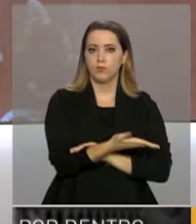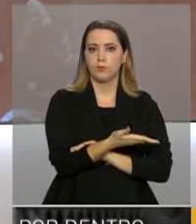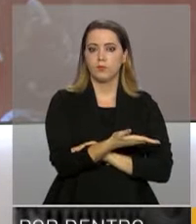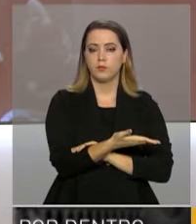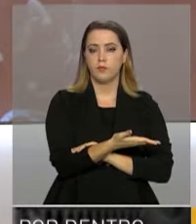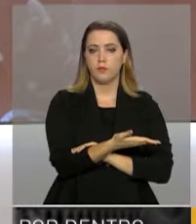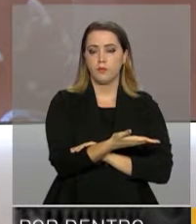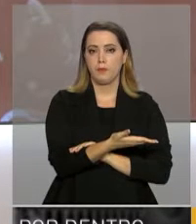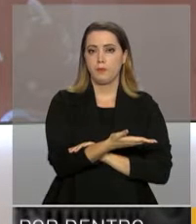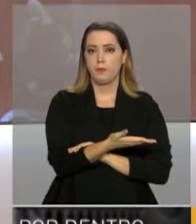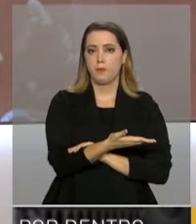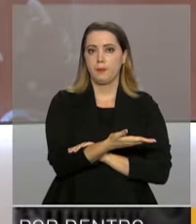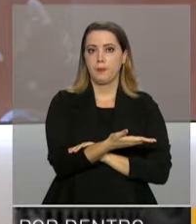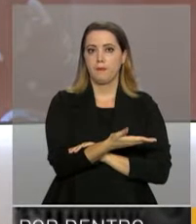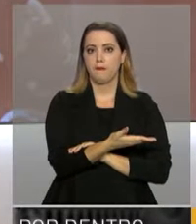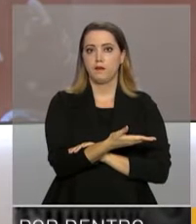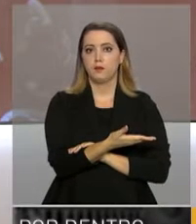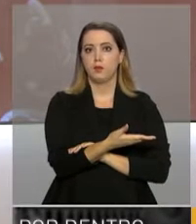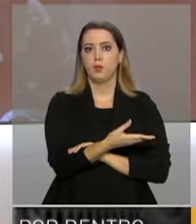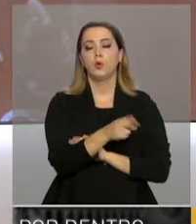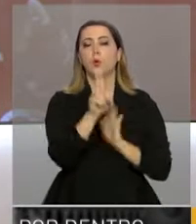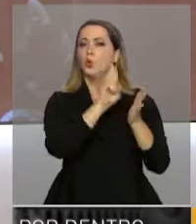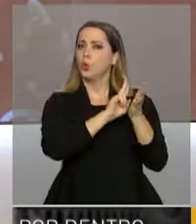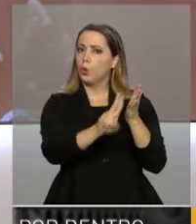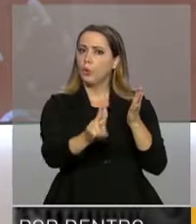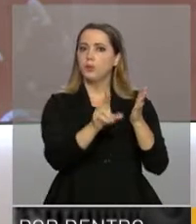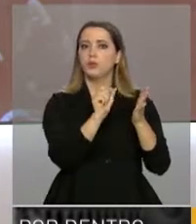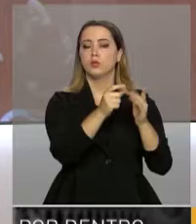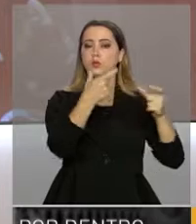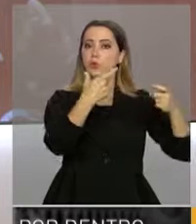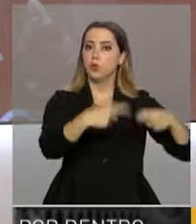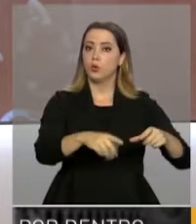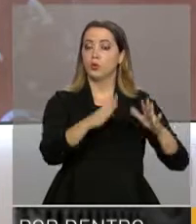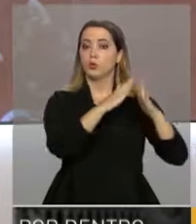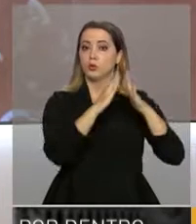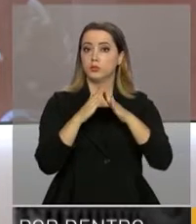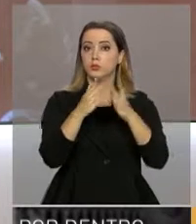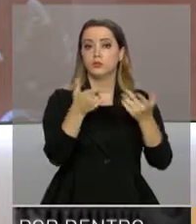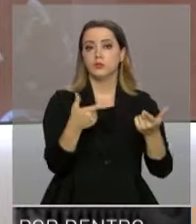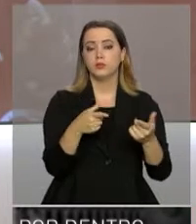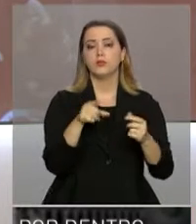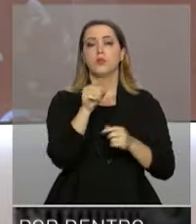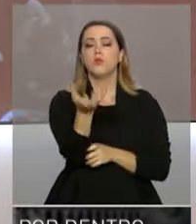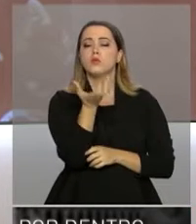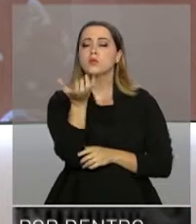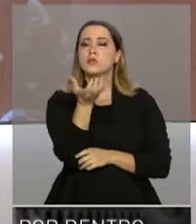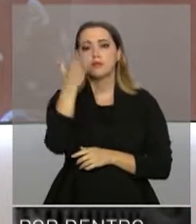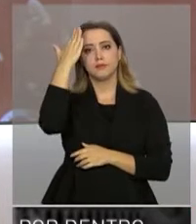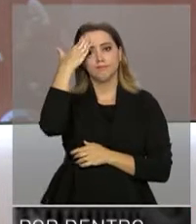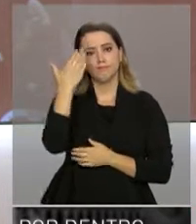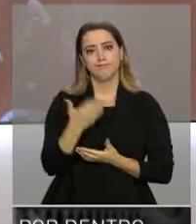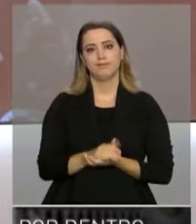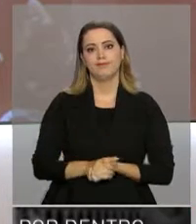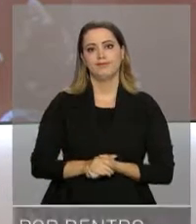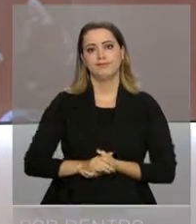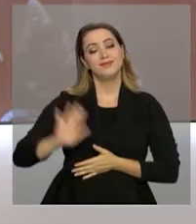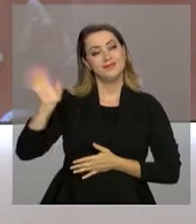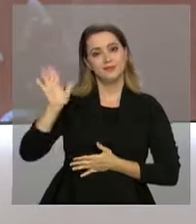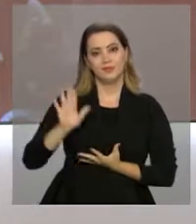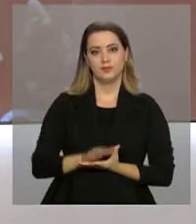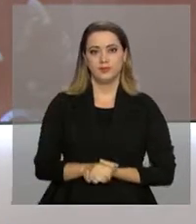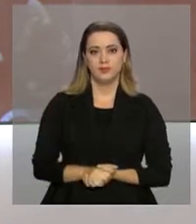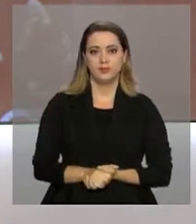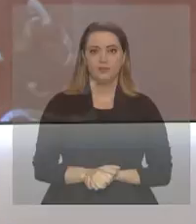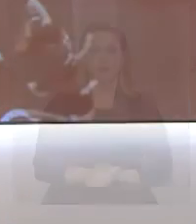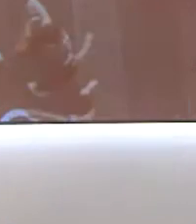arroba presidencia.gov.br. Informe seu nome, a cidade onde você mora e o que você gostaria de saber. Até a